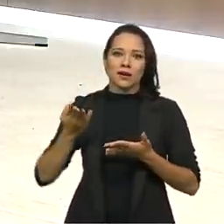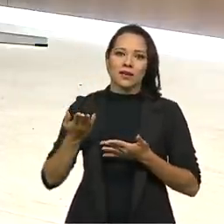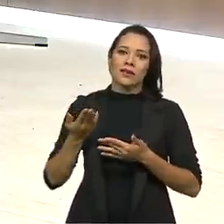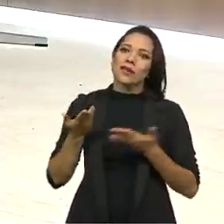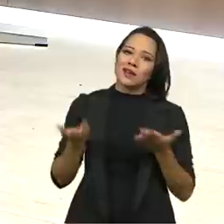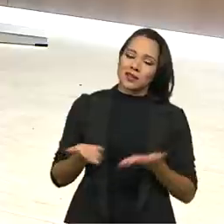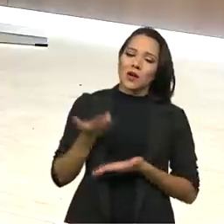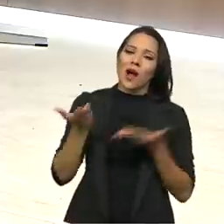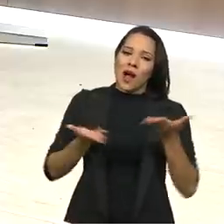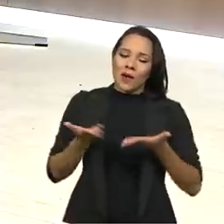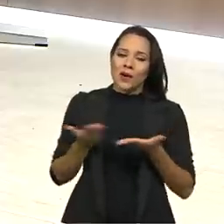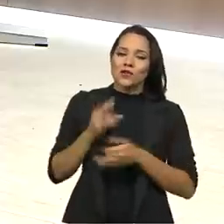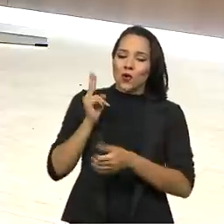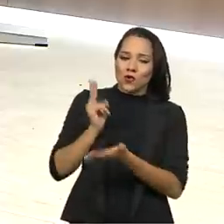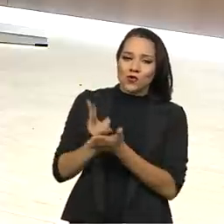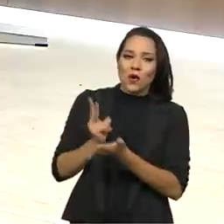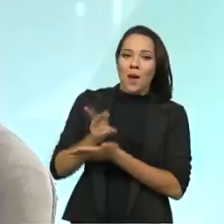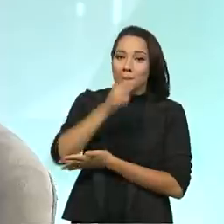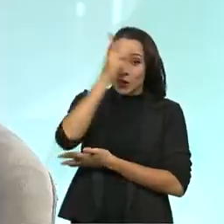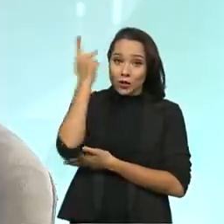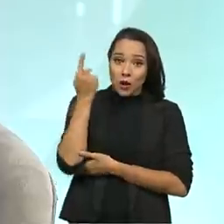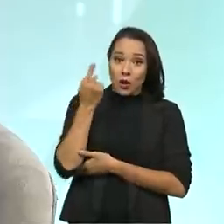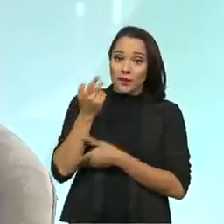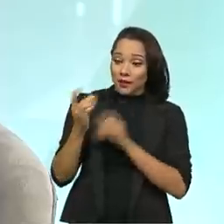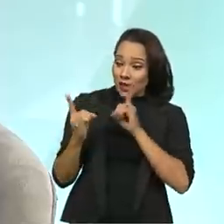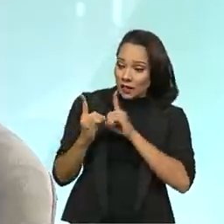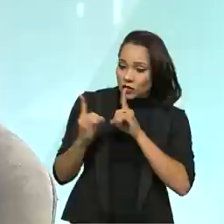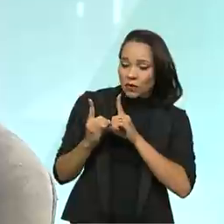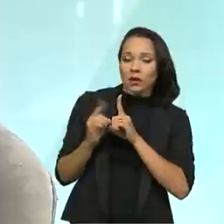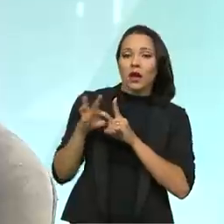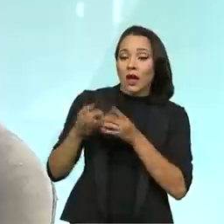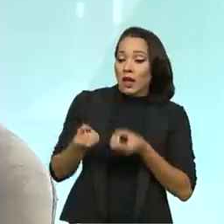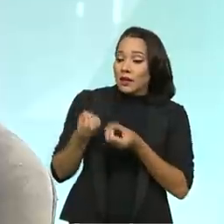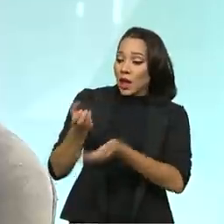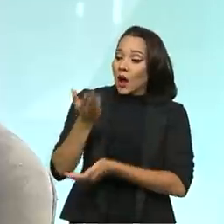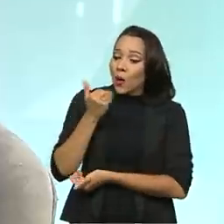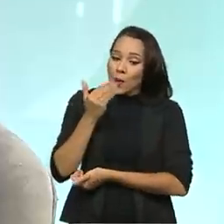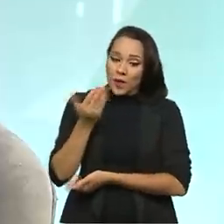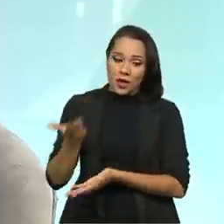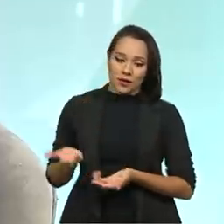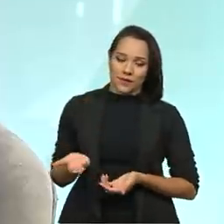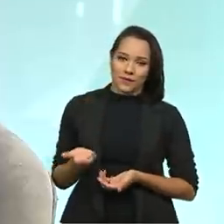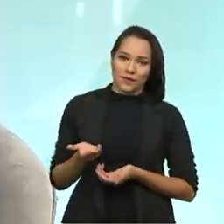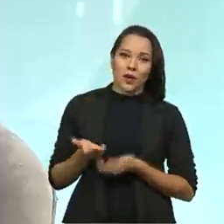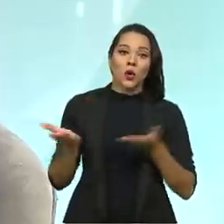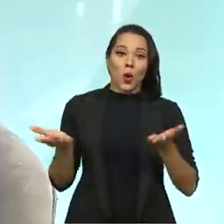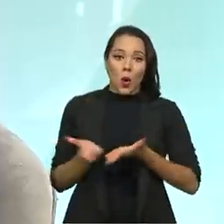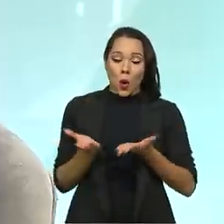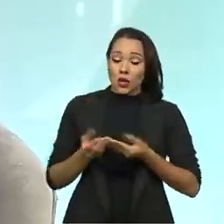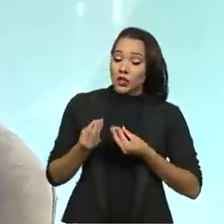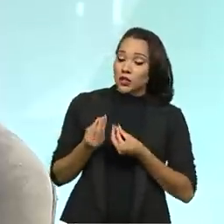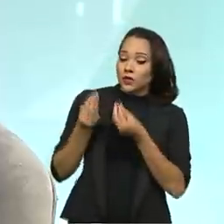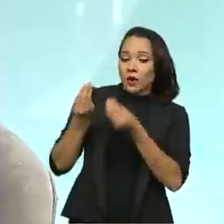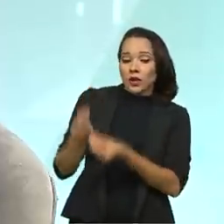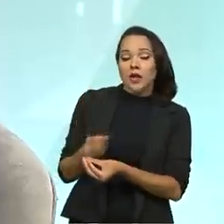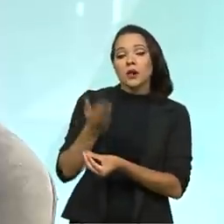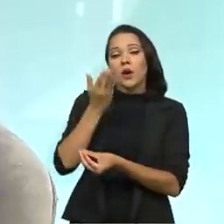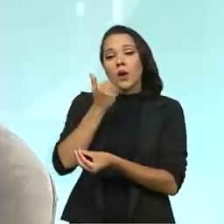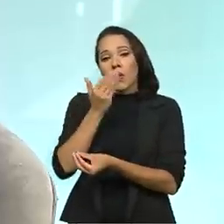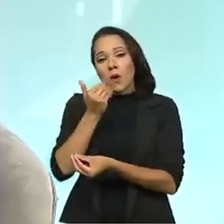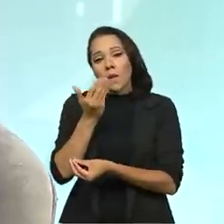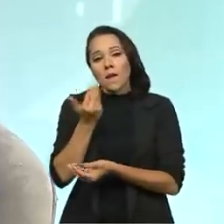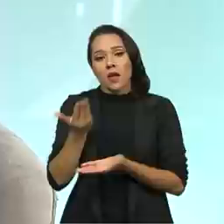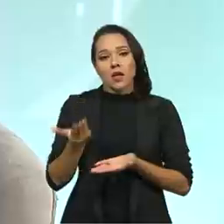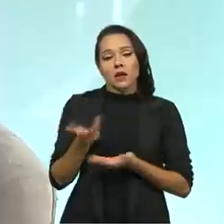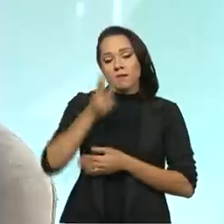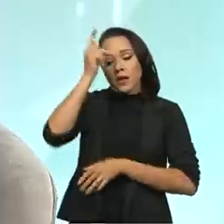das formas da gente manter essa pessoa em atendimento é fornecer alimentação. Então, hoje a gente fornece alimentação